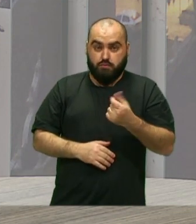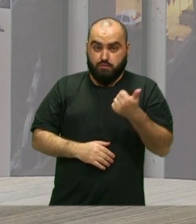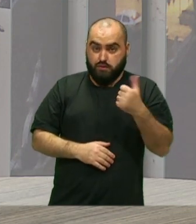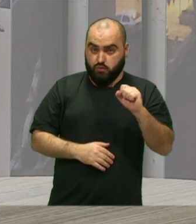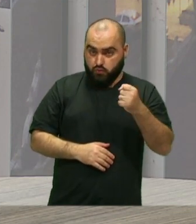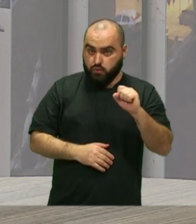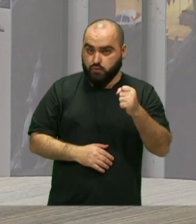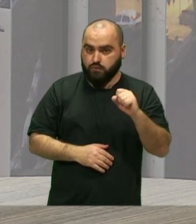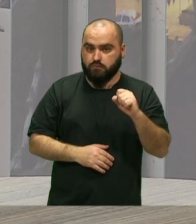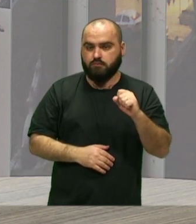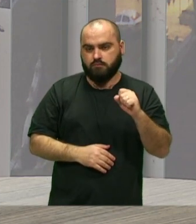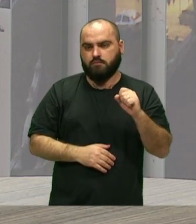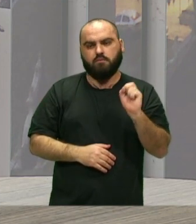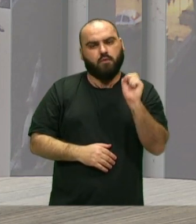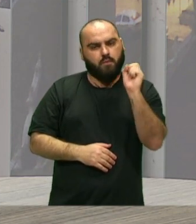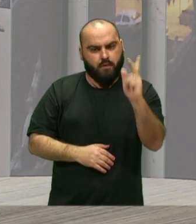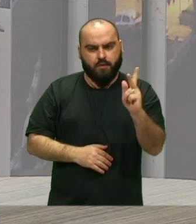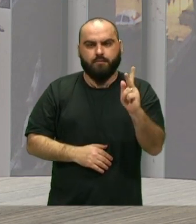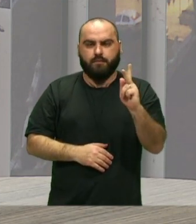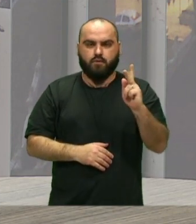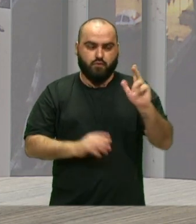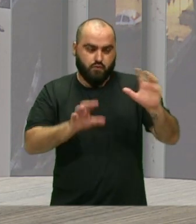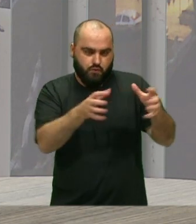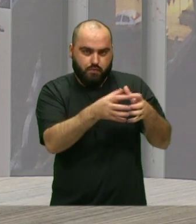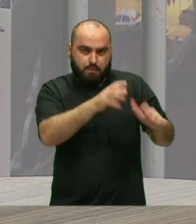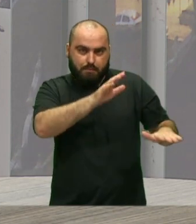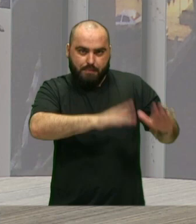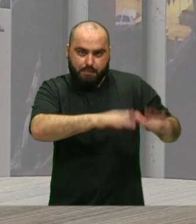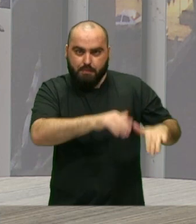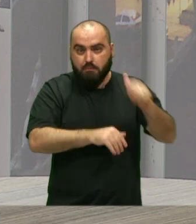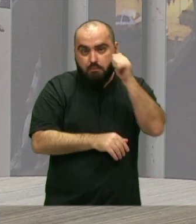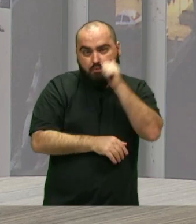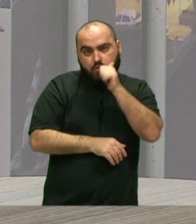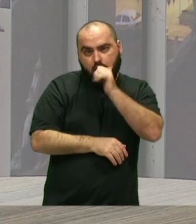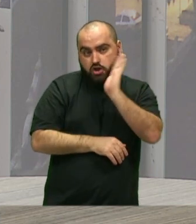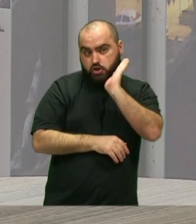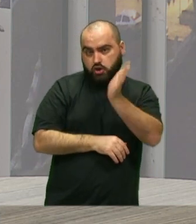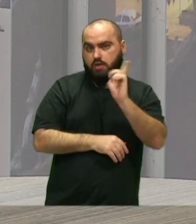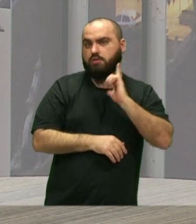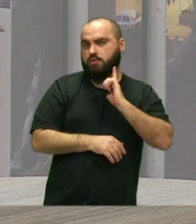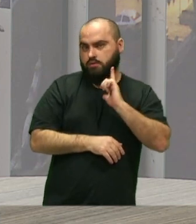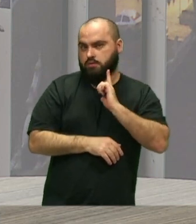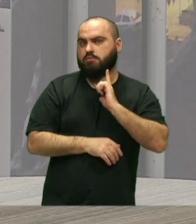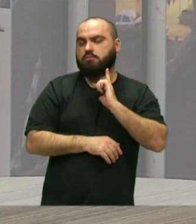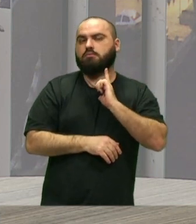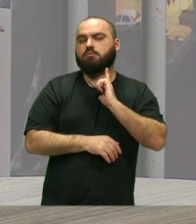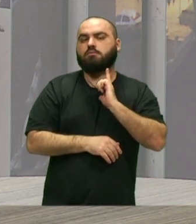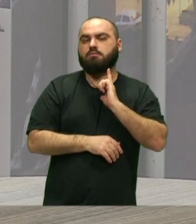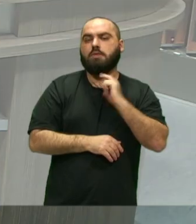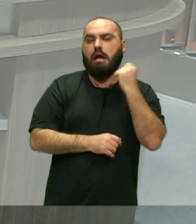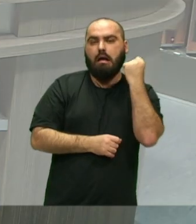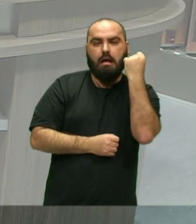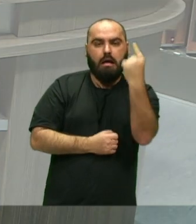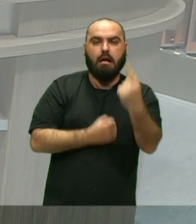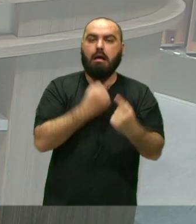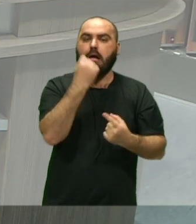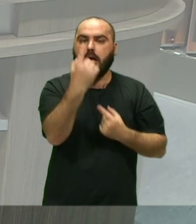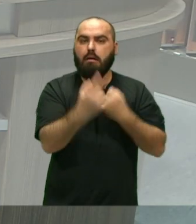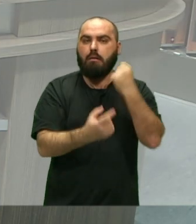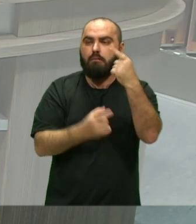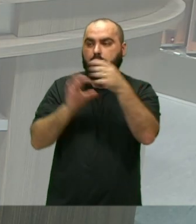Aí o Baque Mulher surgiu Já existia o Movimento Nacional Já existiam algumas filiais